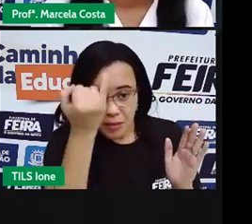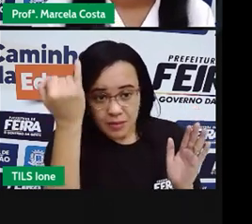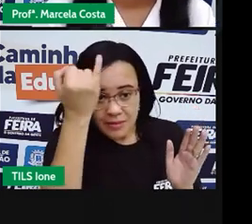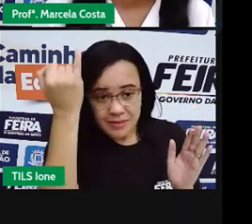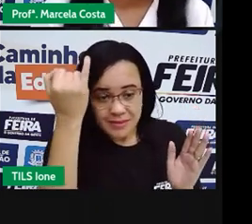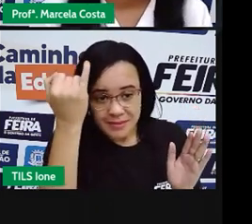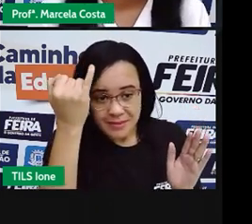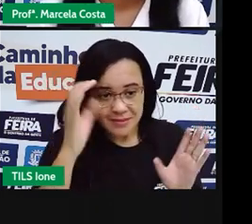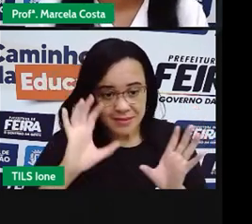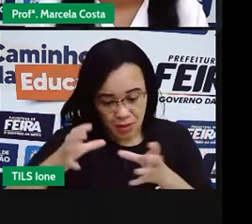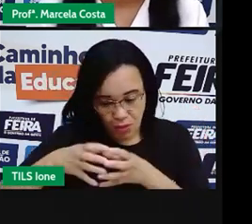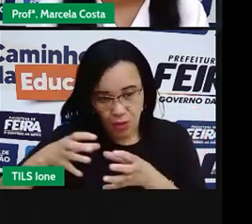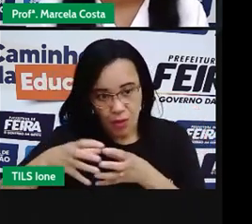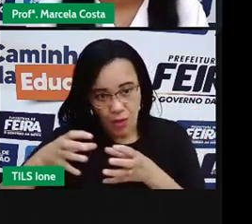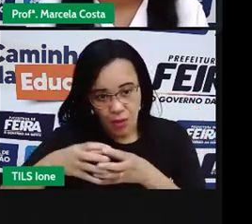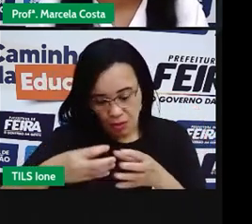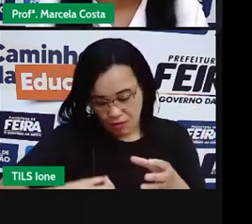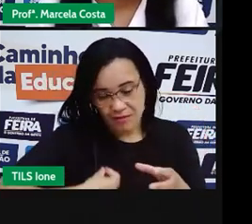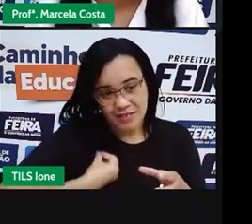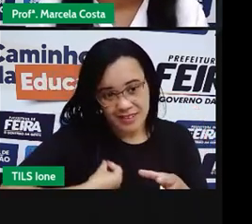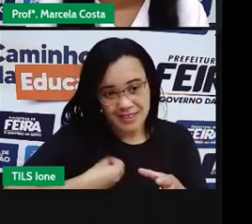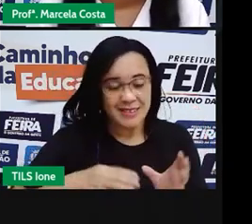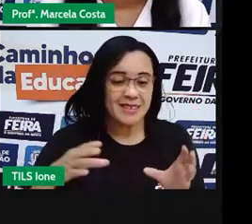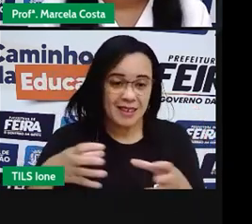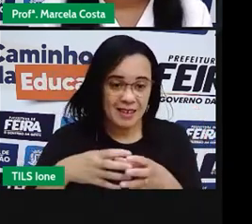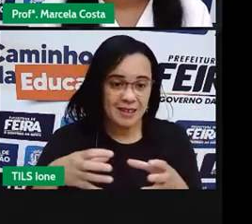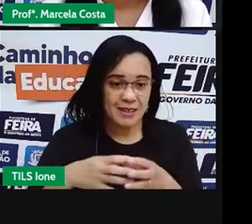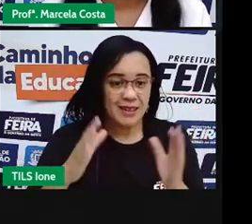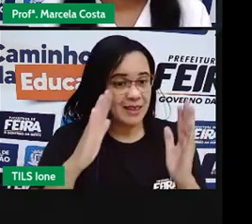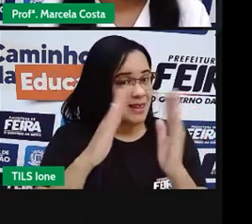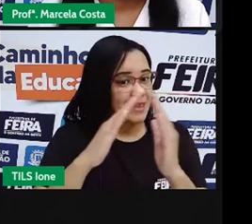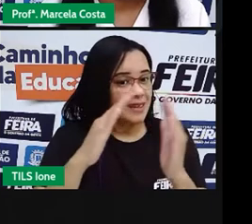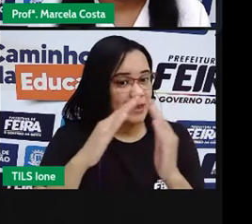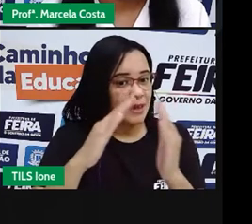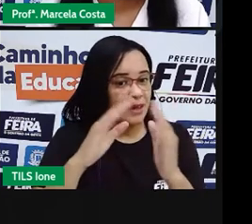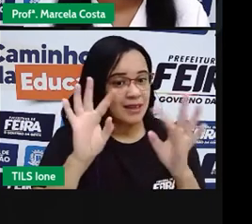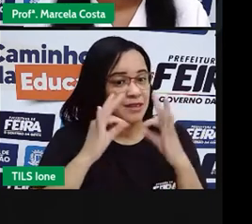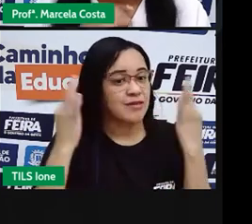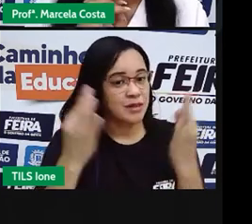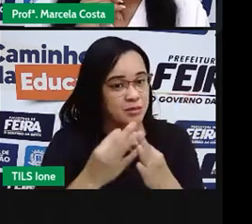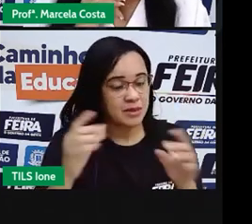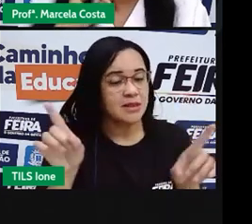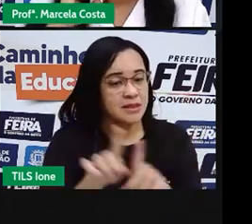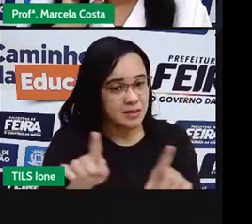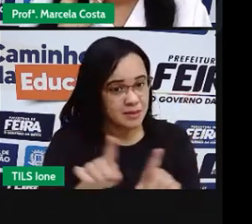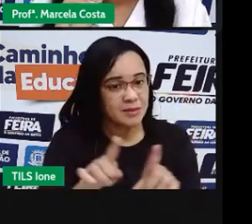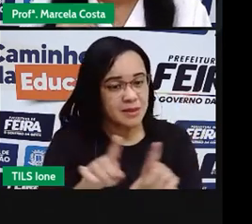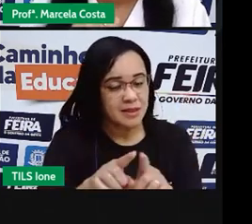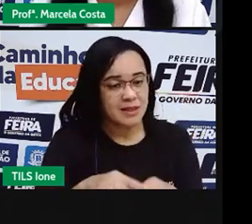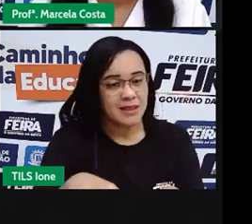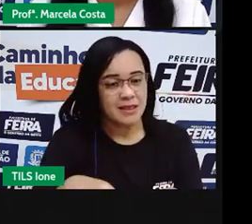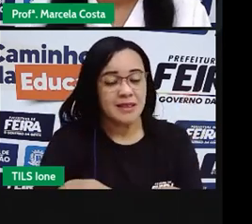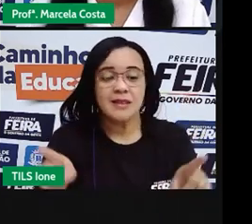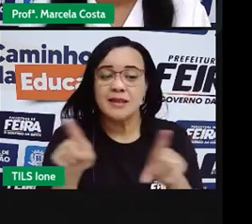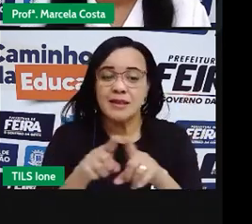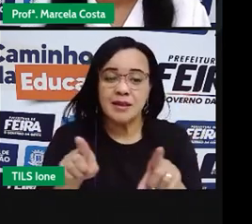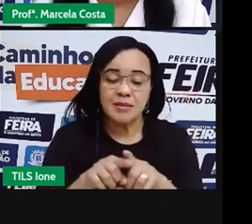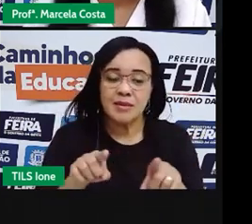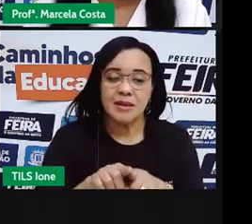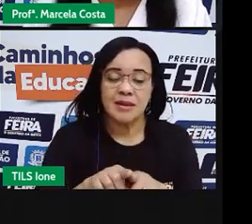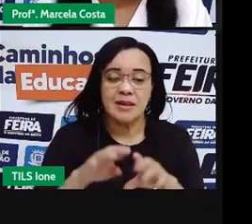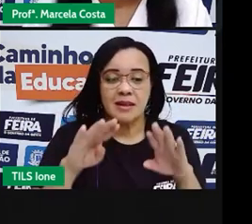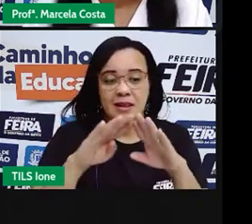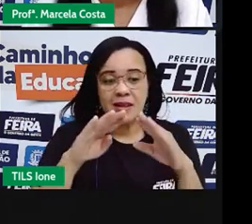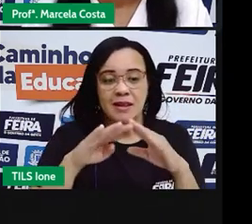que a gente viva em harmonia, viva com respeito com a nossa relação social, vamos praticar esse conhecimento.